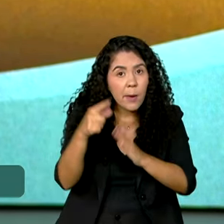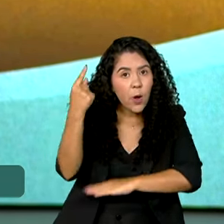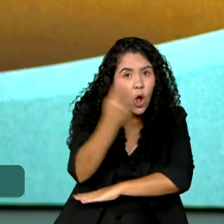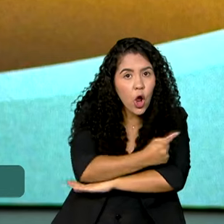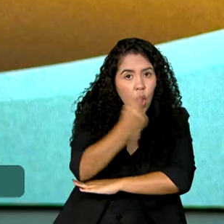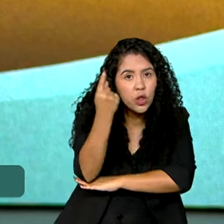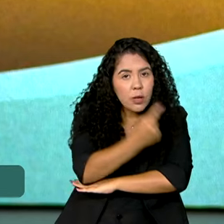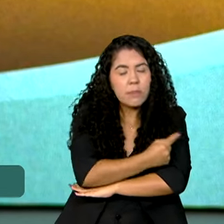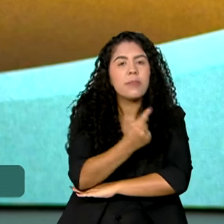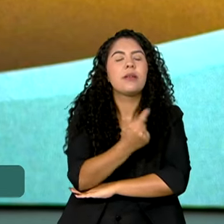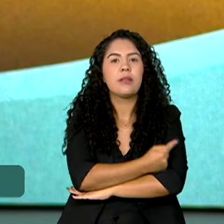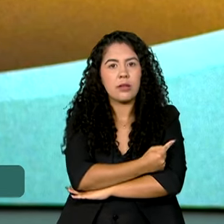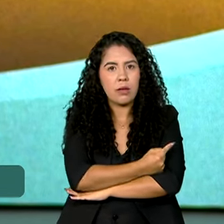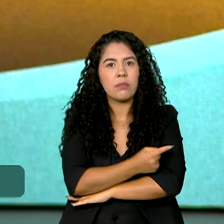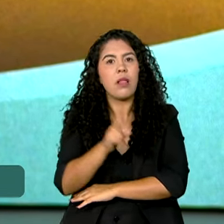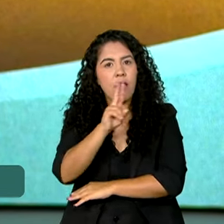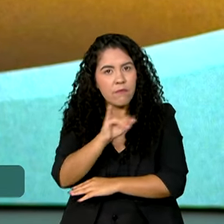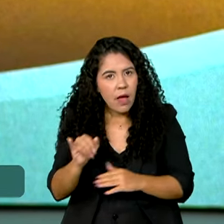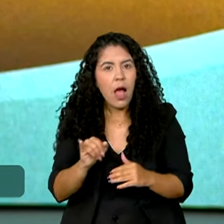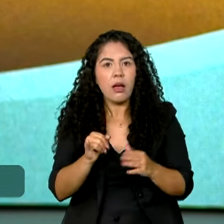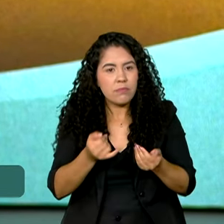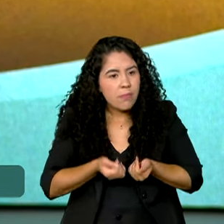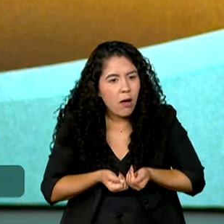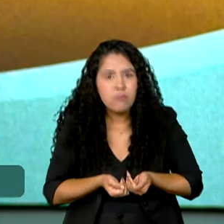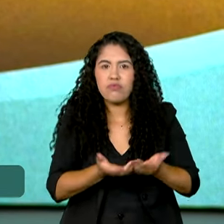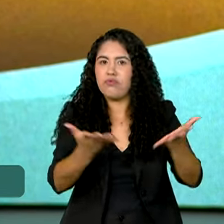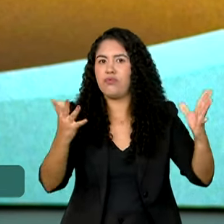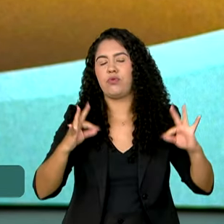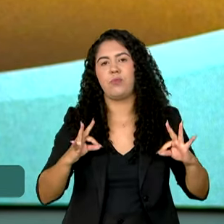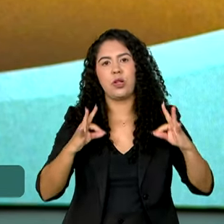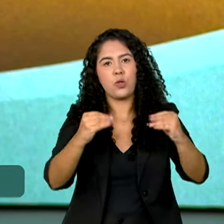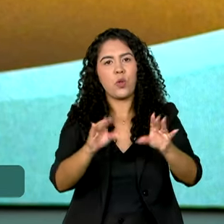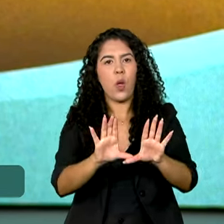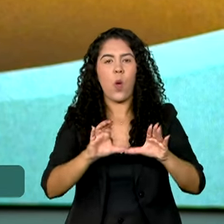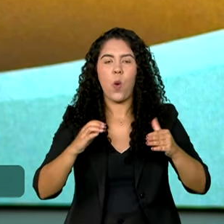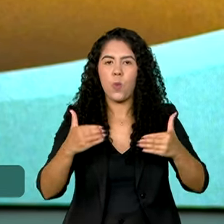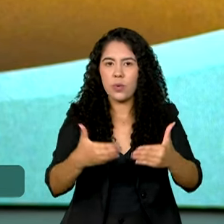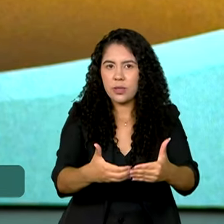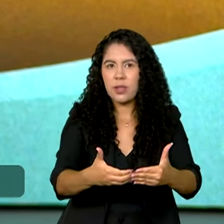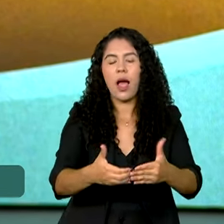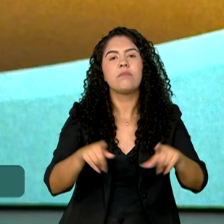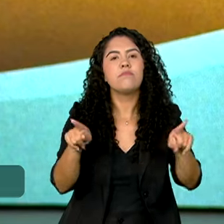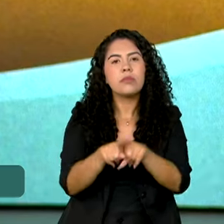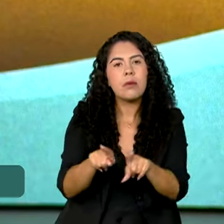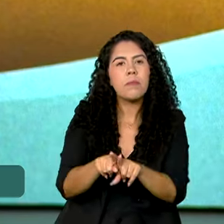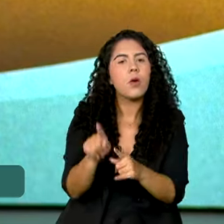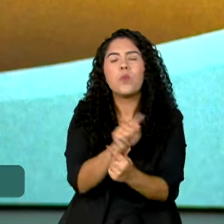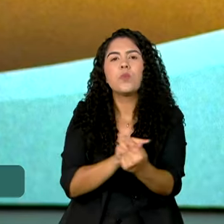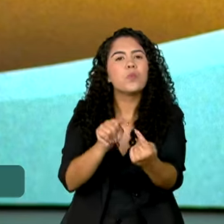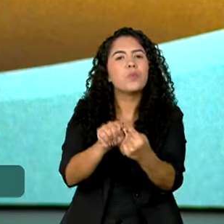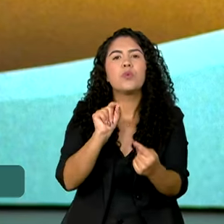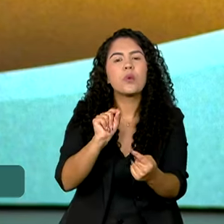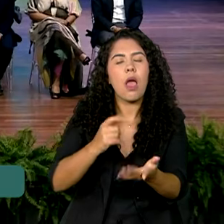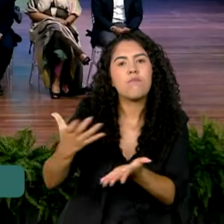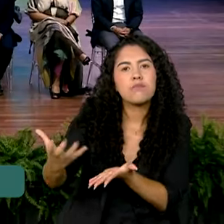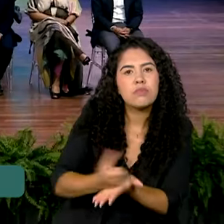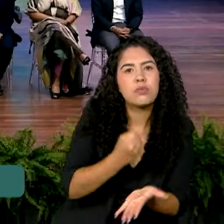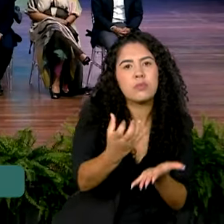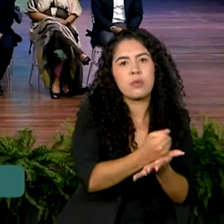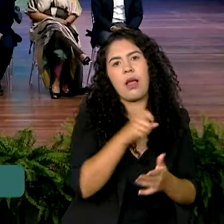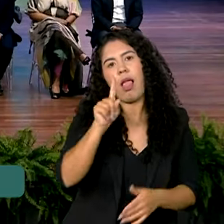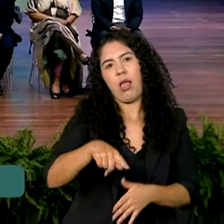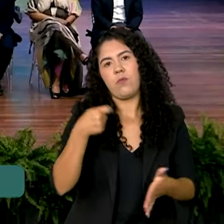Minha Vida não servirá só para o Minha Casa Minha Vida, servirá para toda uma comunidade resgatando o que deveria ser uma obrigação.